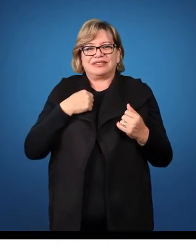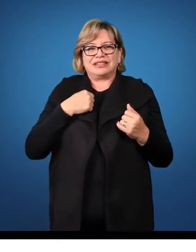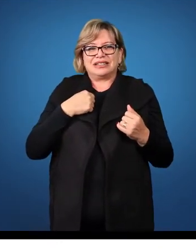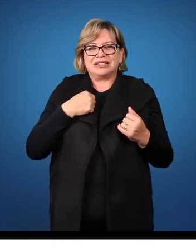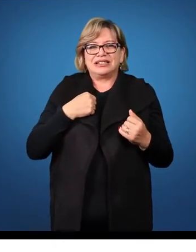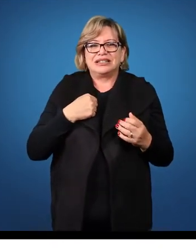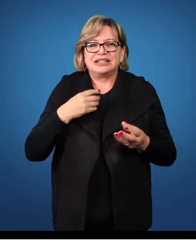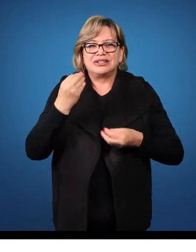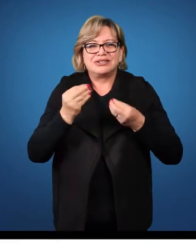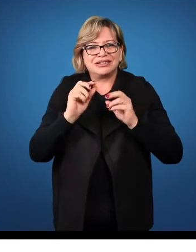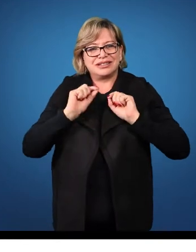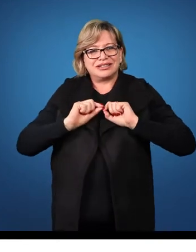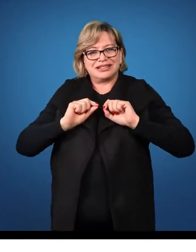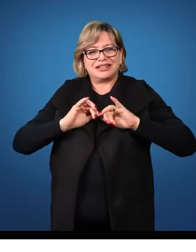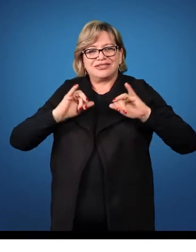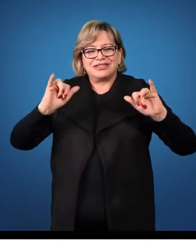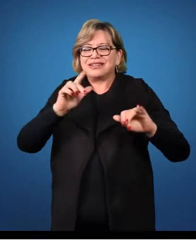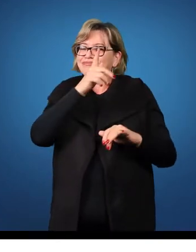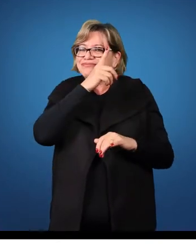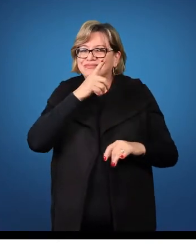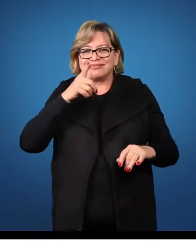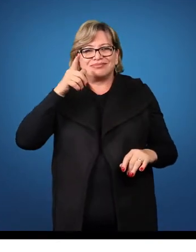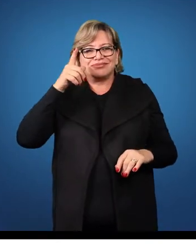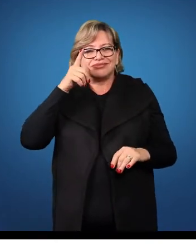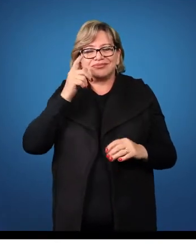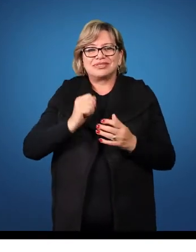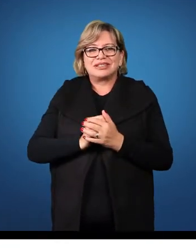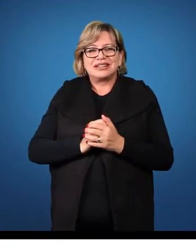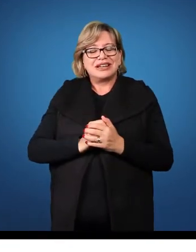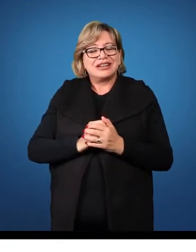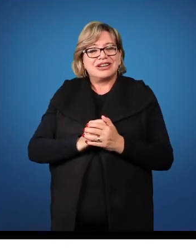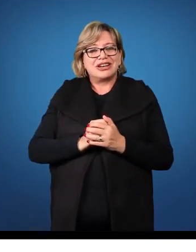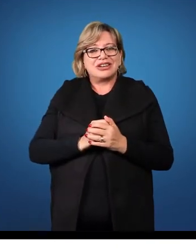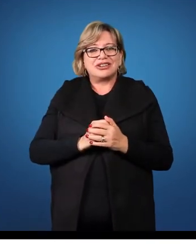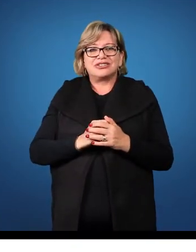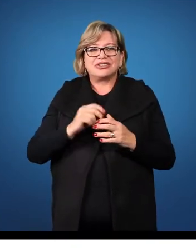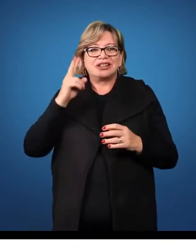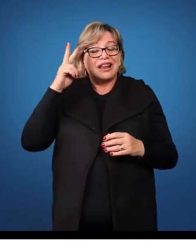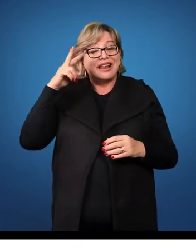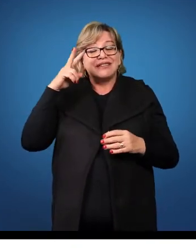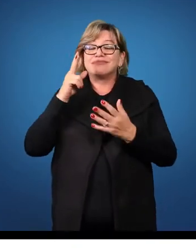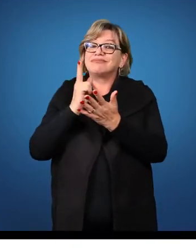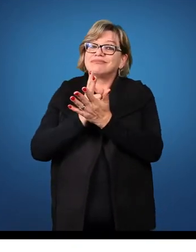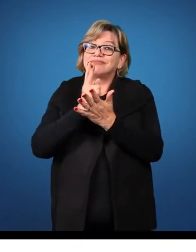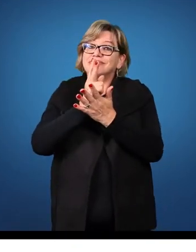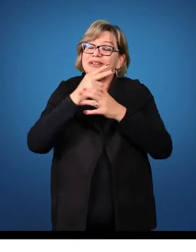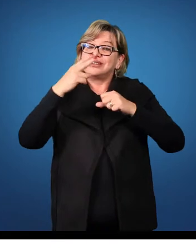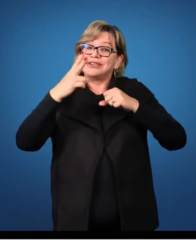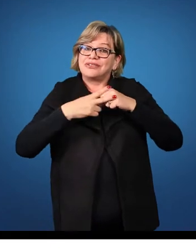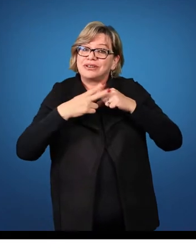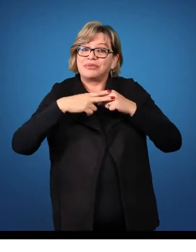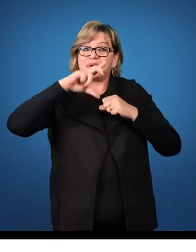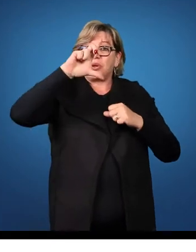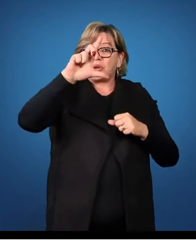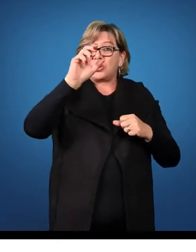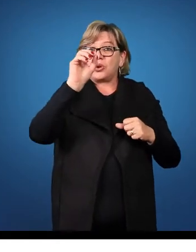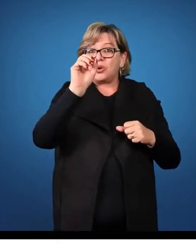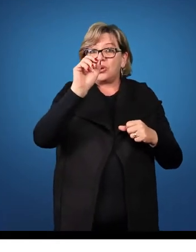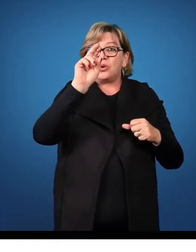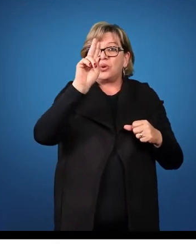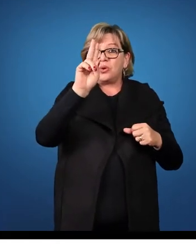sou louvado, quero dizer isso em latim, apenas lembre-se de que o verbo louvar é